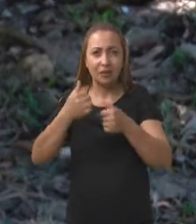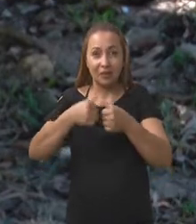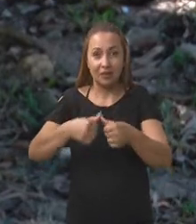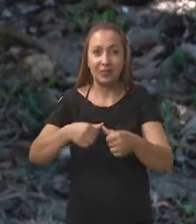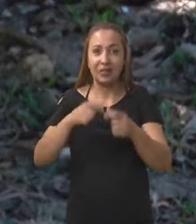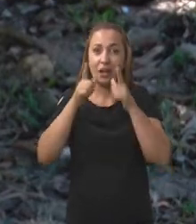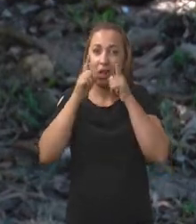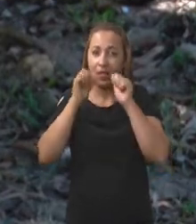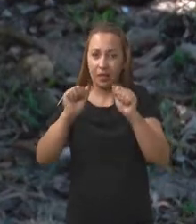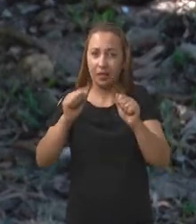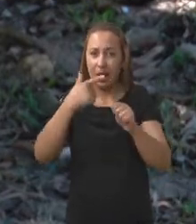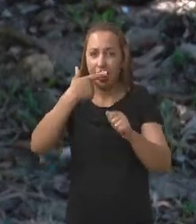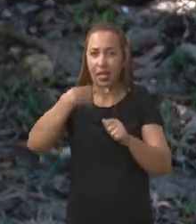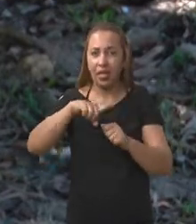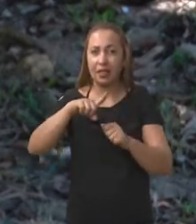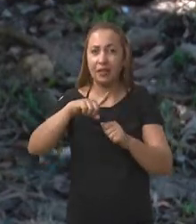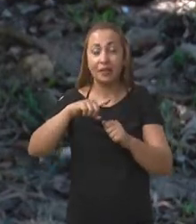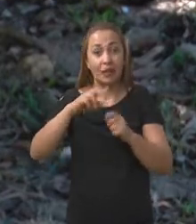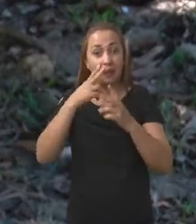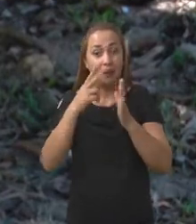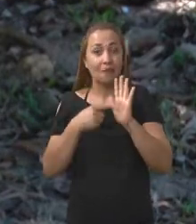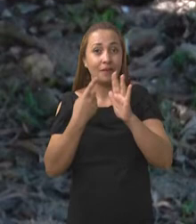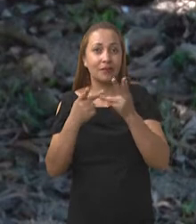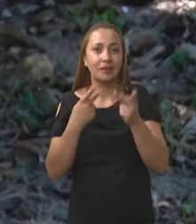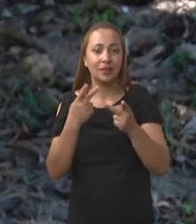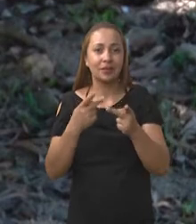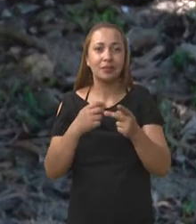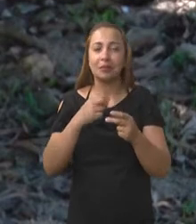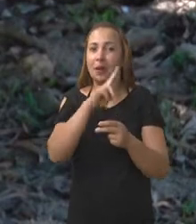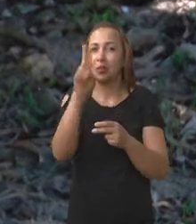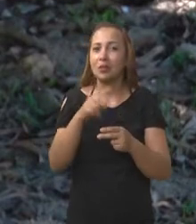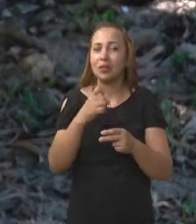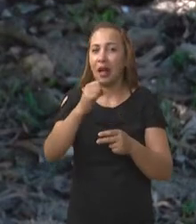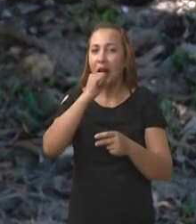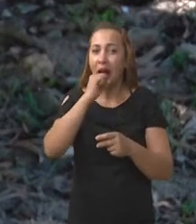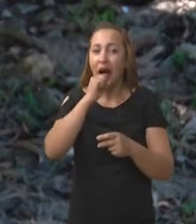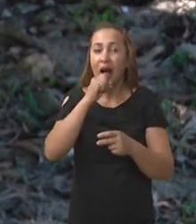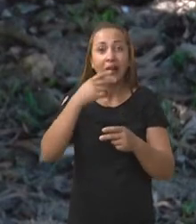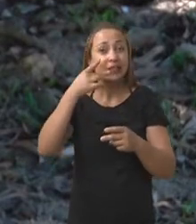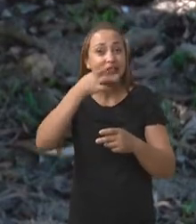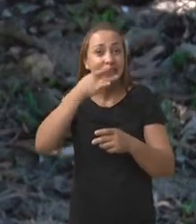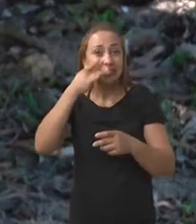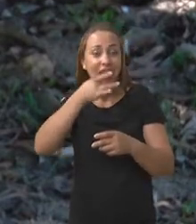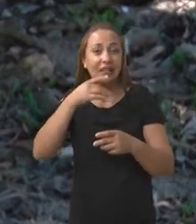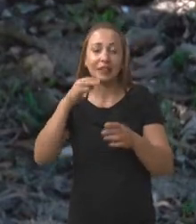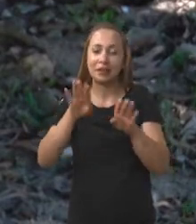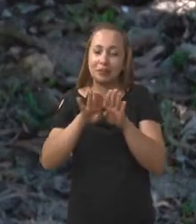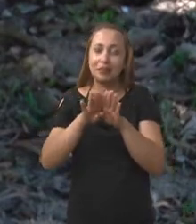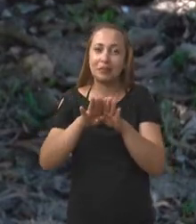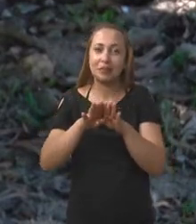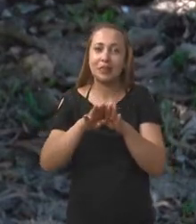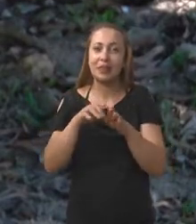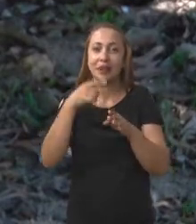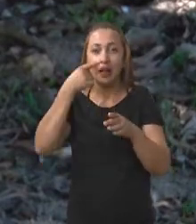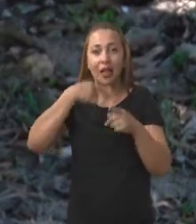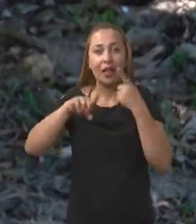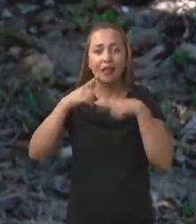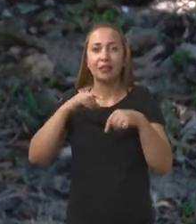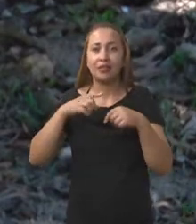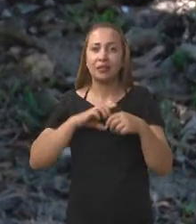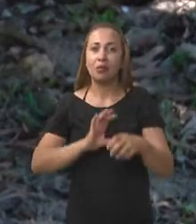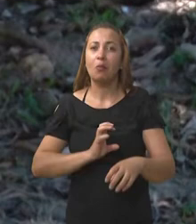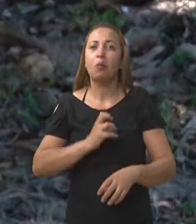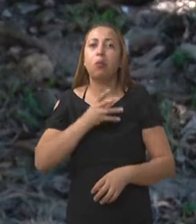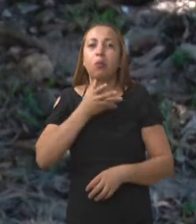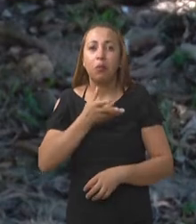fica na superfície da língua? Por isso, recomenda-se o uso de escova dental também nessa área, o que por vezes pode gerar náusea